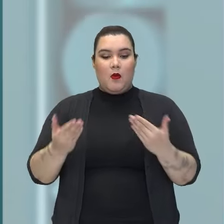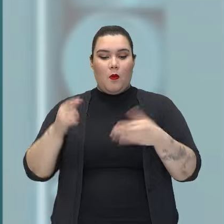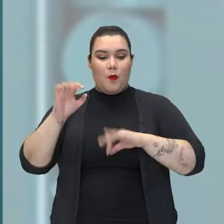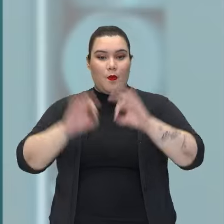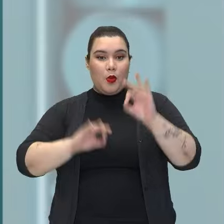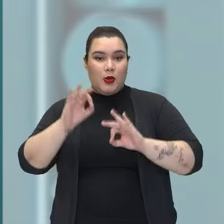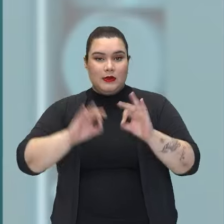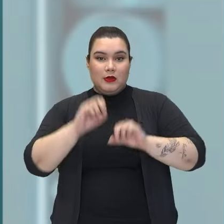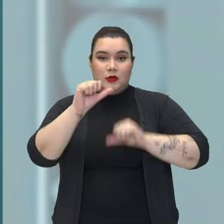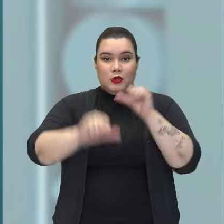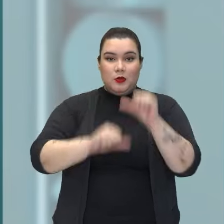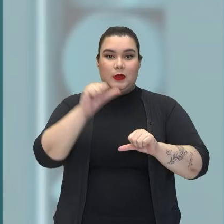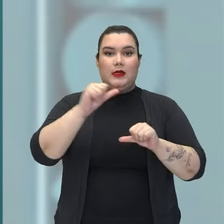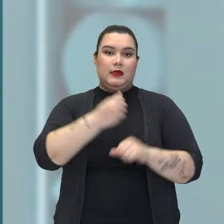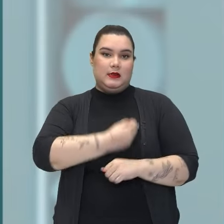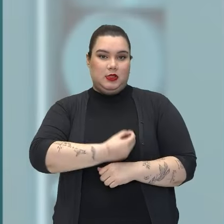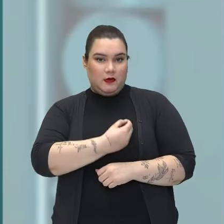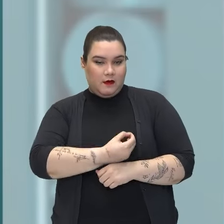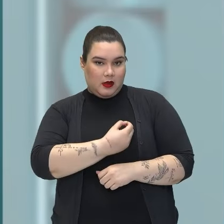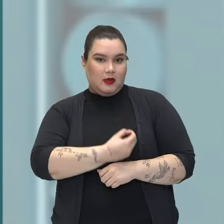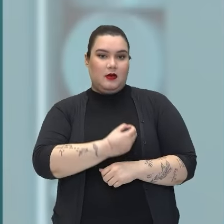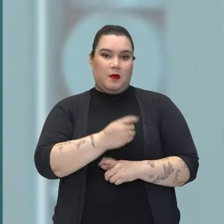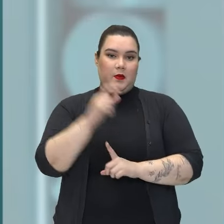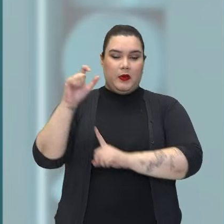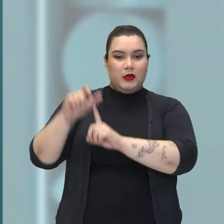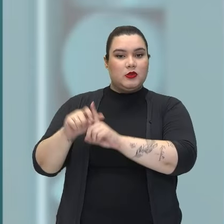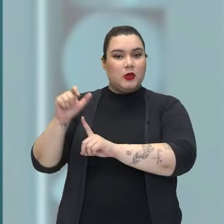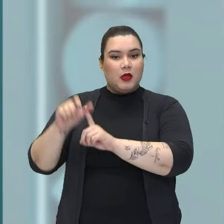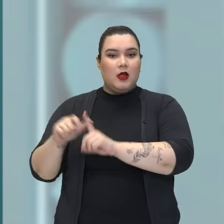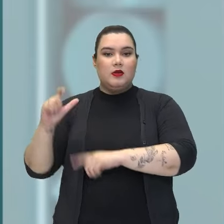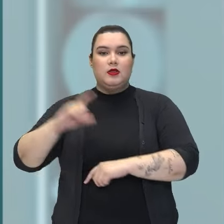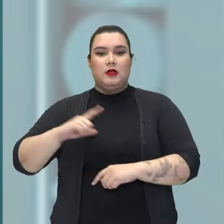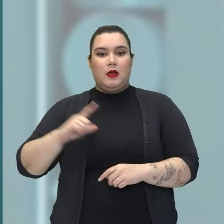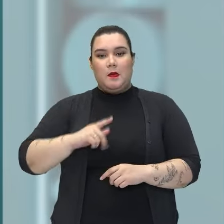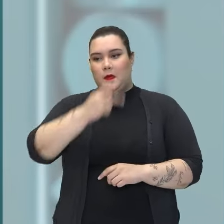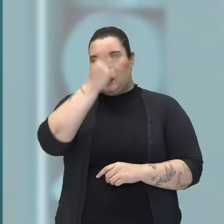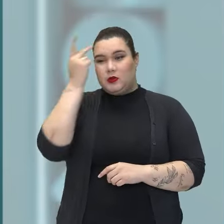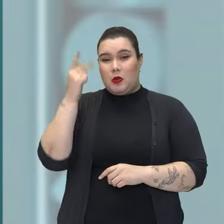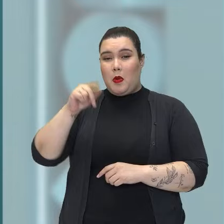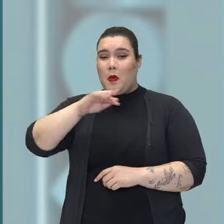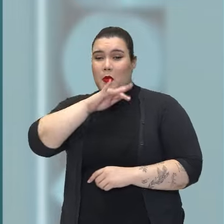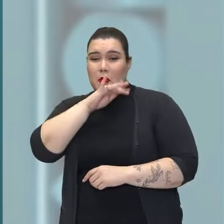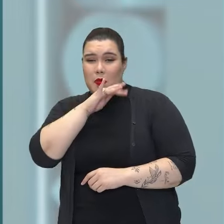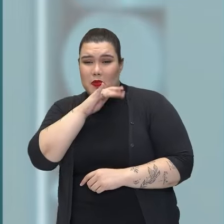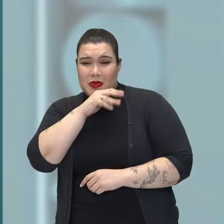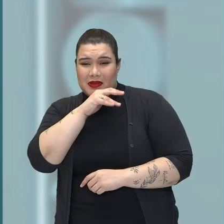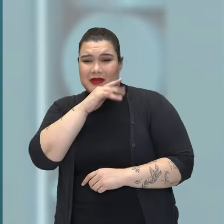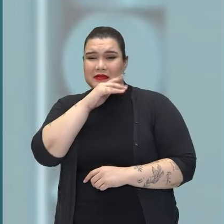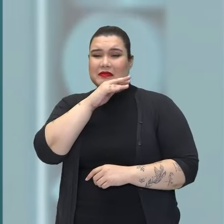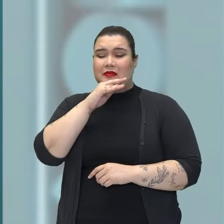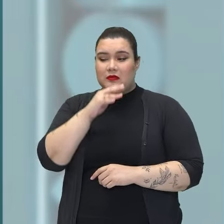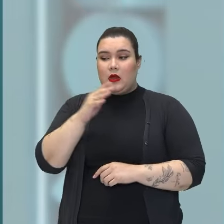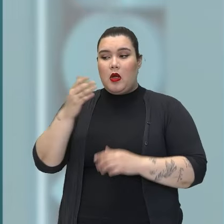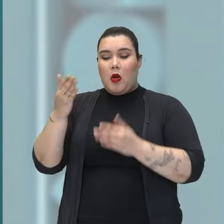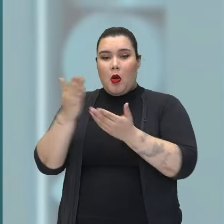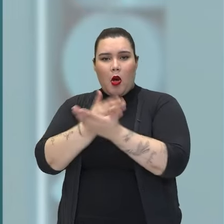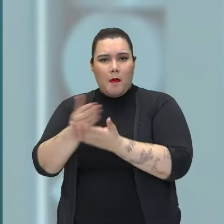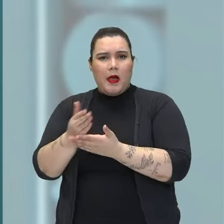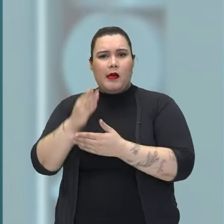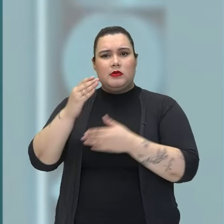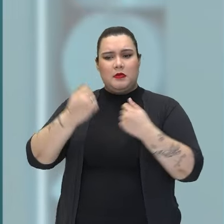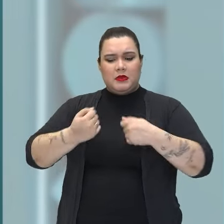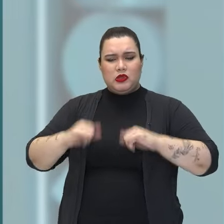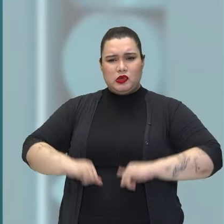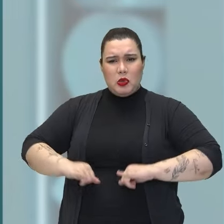transformação, em que nós vamos ter um personagem que era uma pessoa muito ruim, que vai passar por provações, e que ao